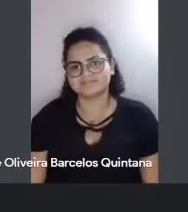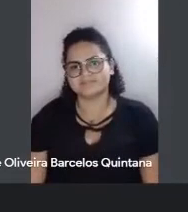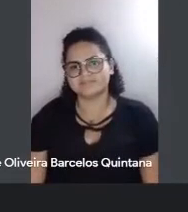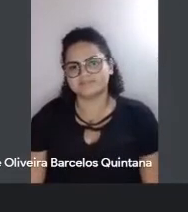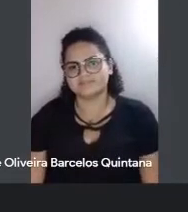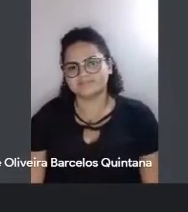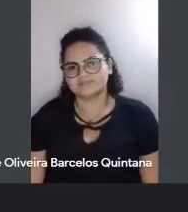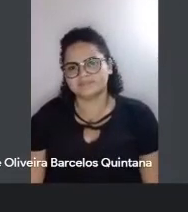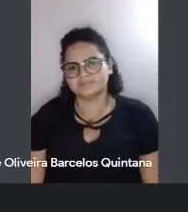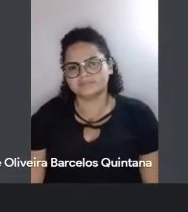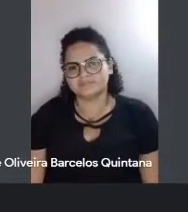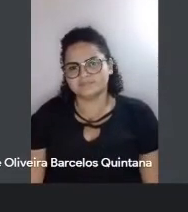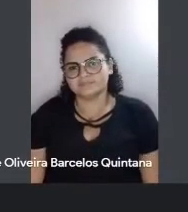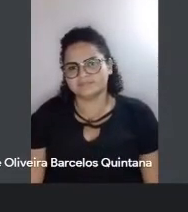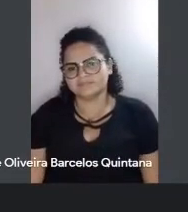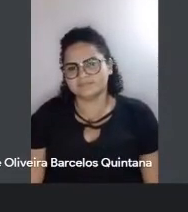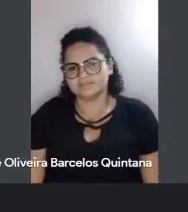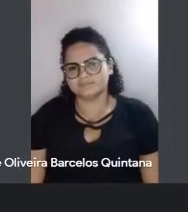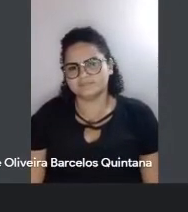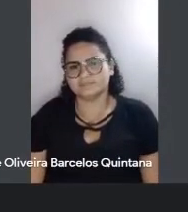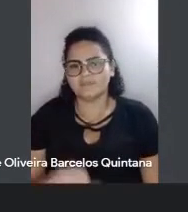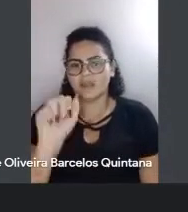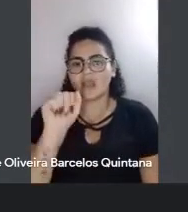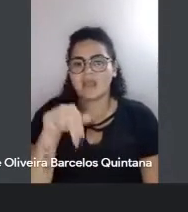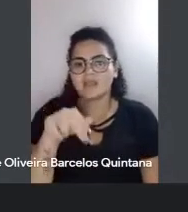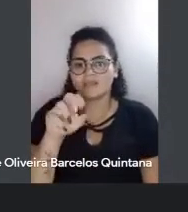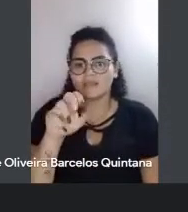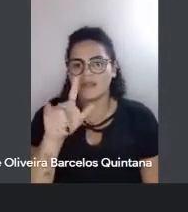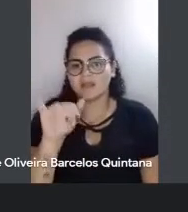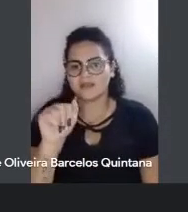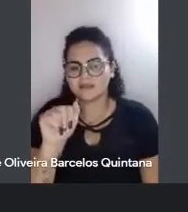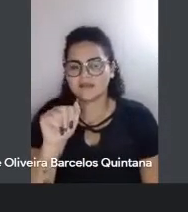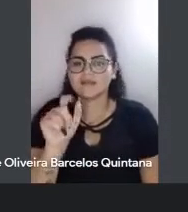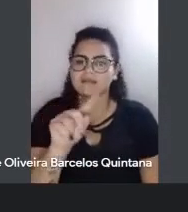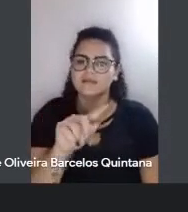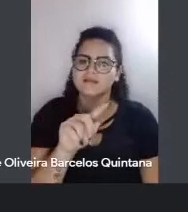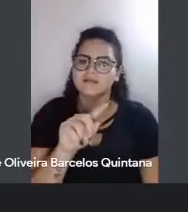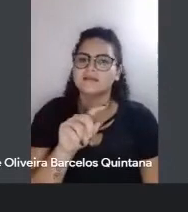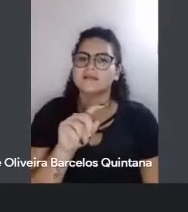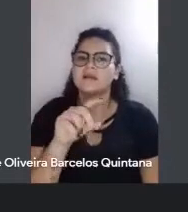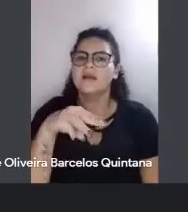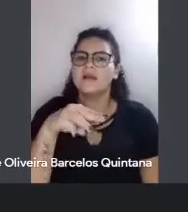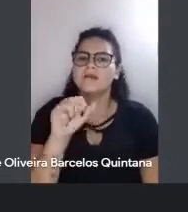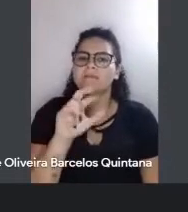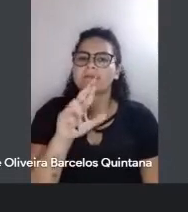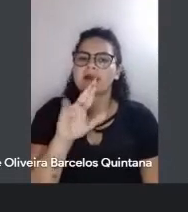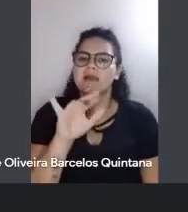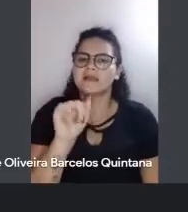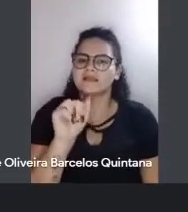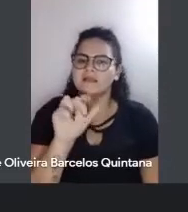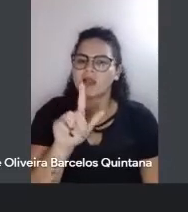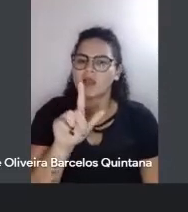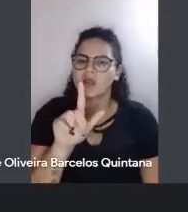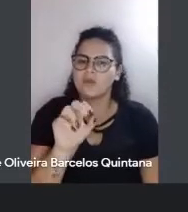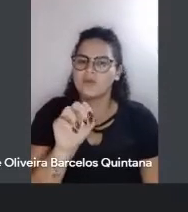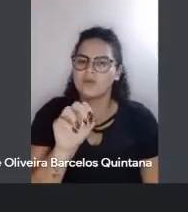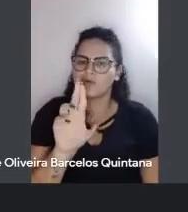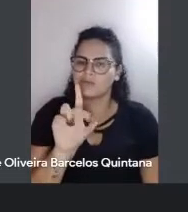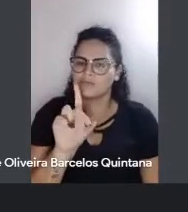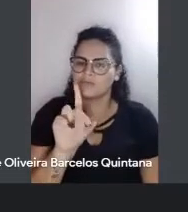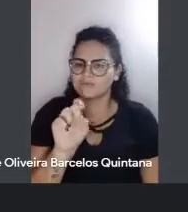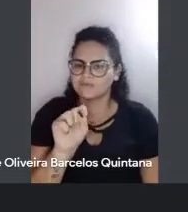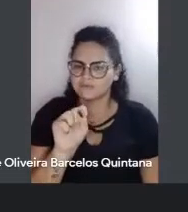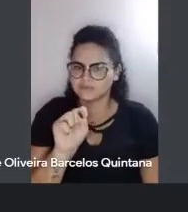e Regina. Desculpa, Anélia e Lourdes e Regina, porque Lourdes também é Maria de Lourdes. Regina, vamos lá. Posso